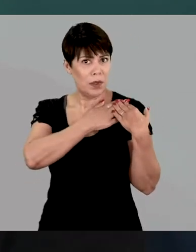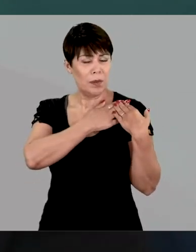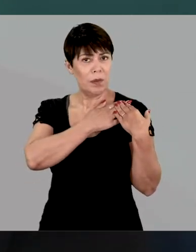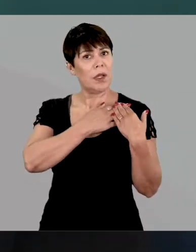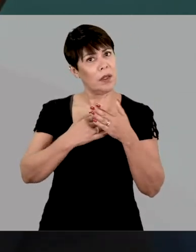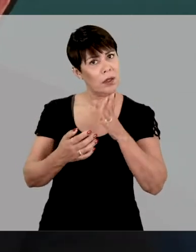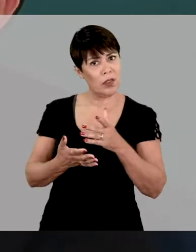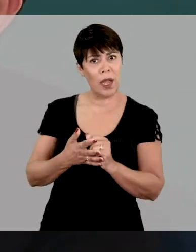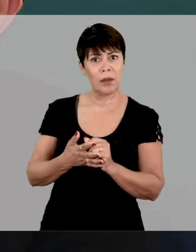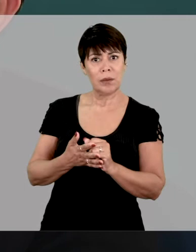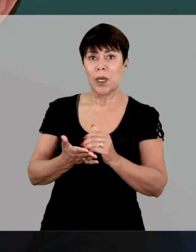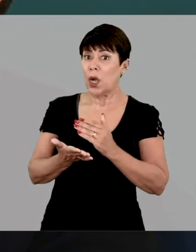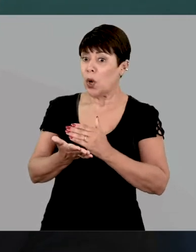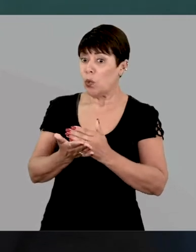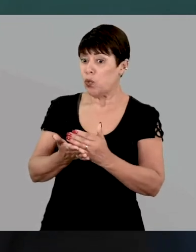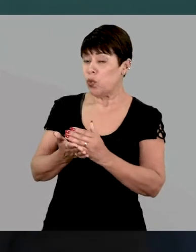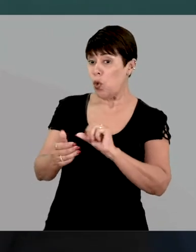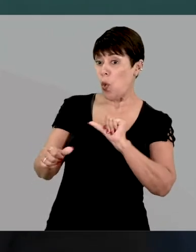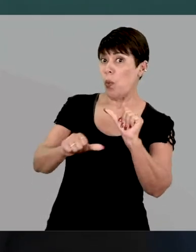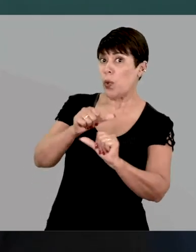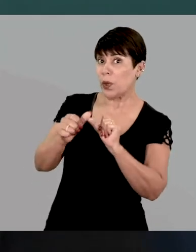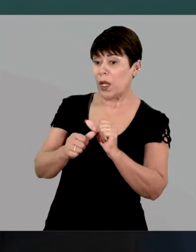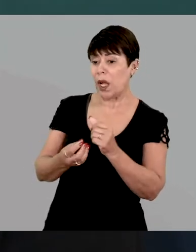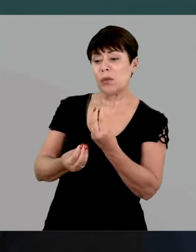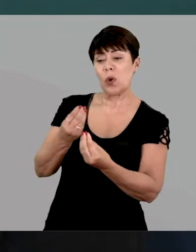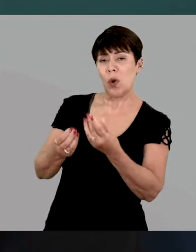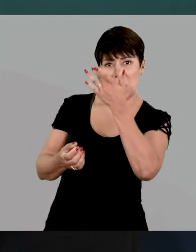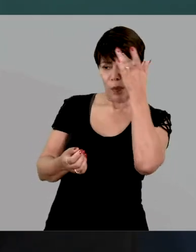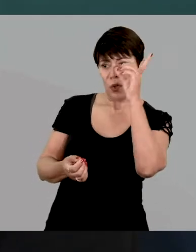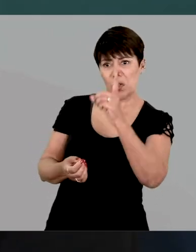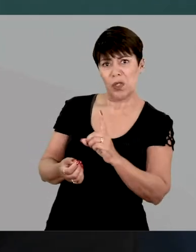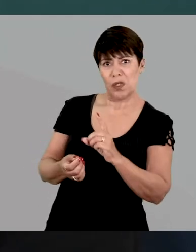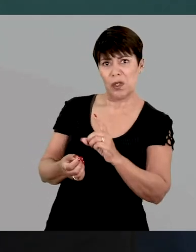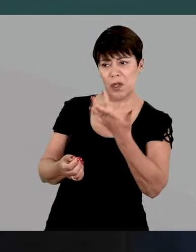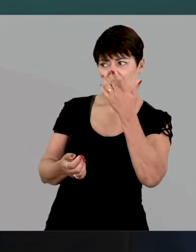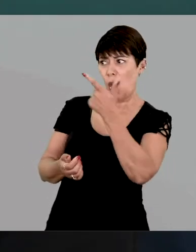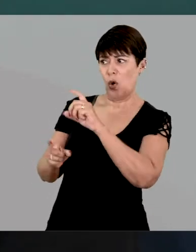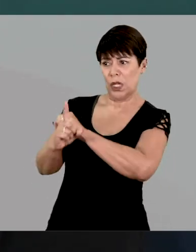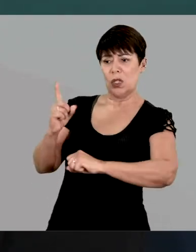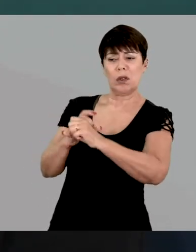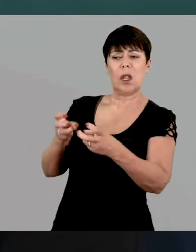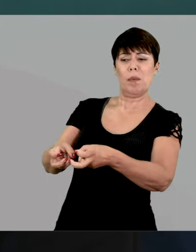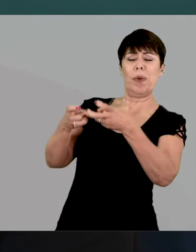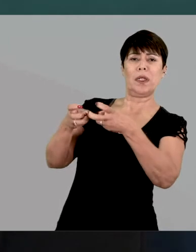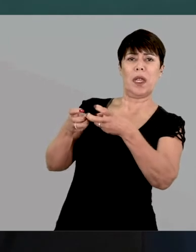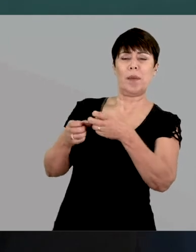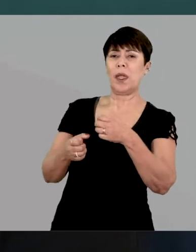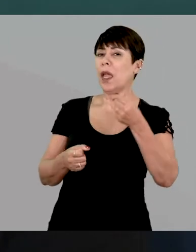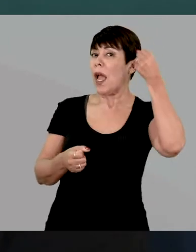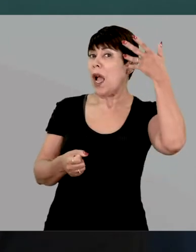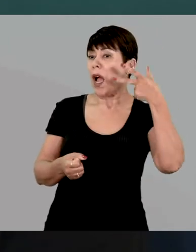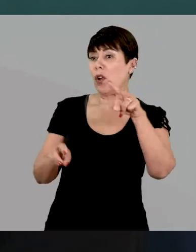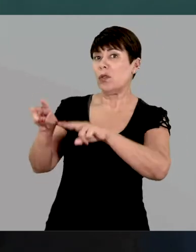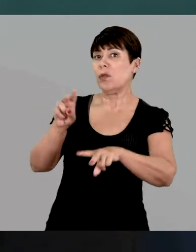posto para começar a mudar a maneira como uma pessoa com deficiência é vista no audiovisual